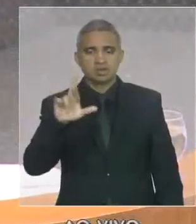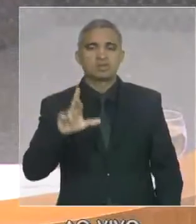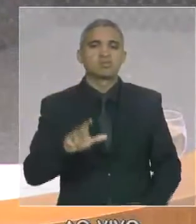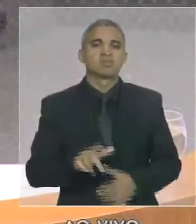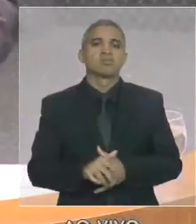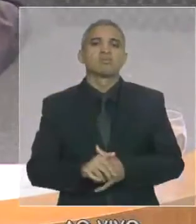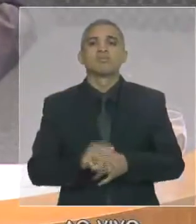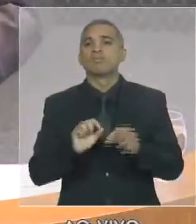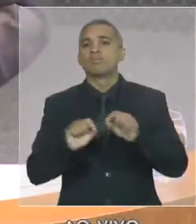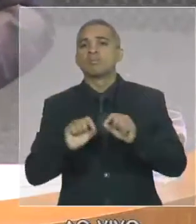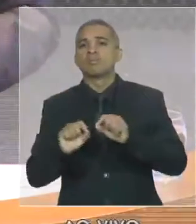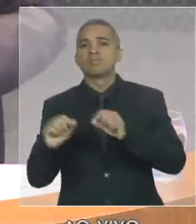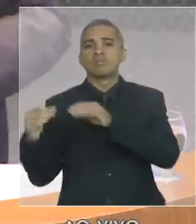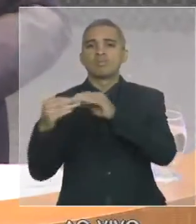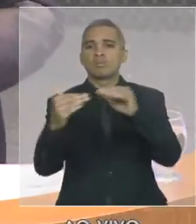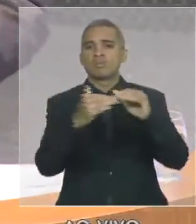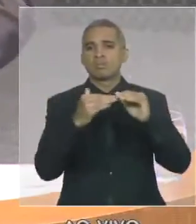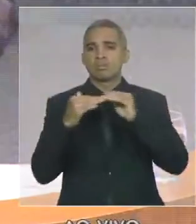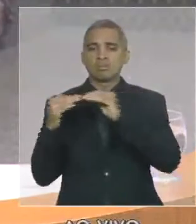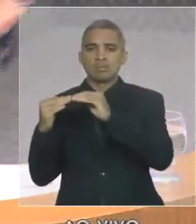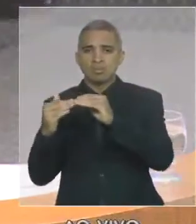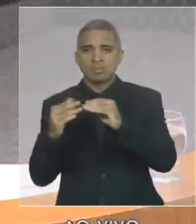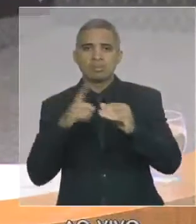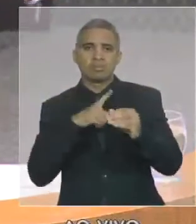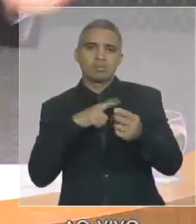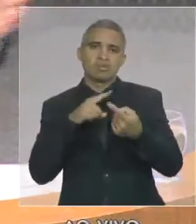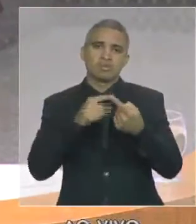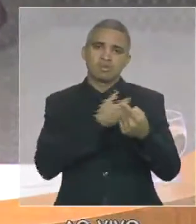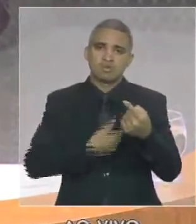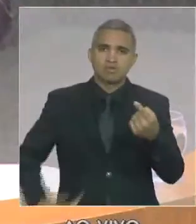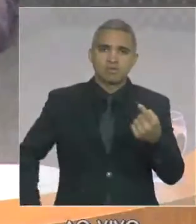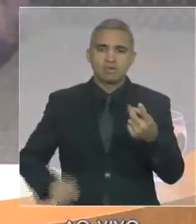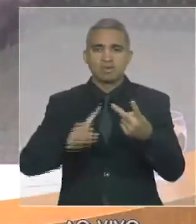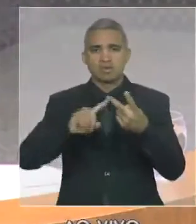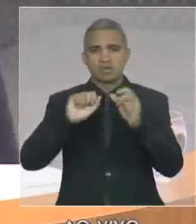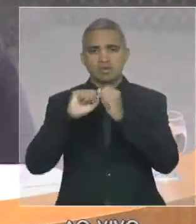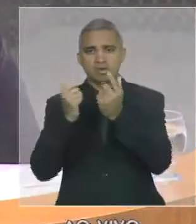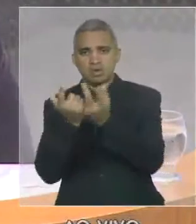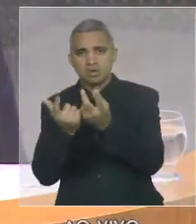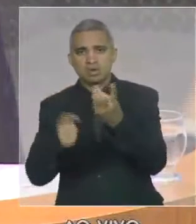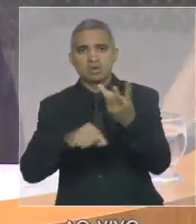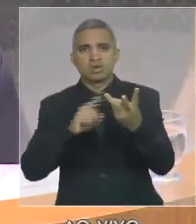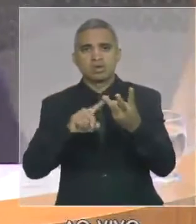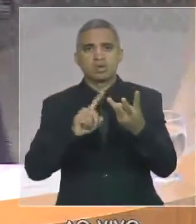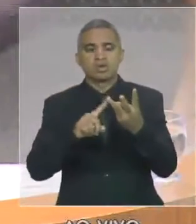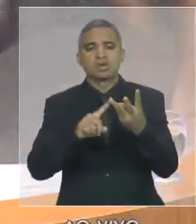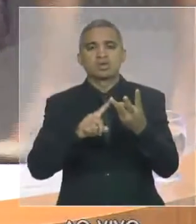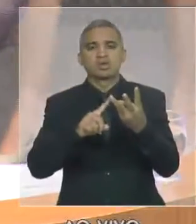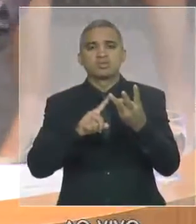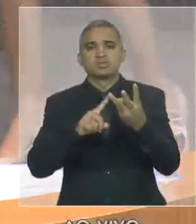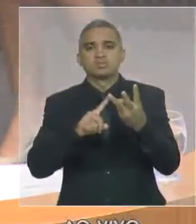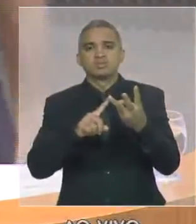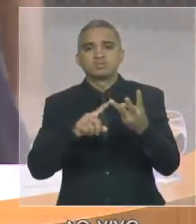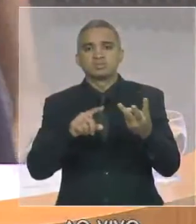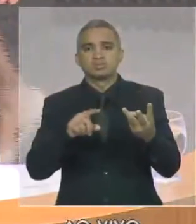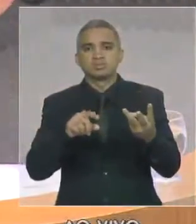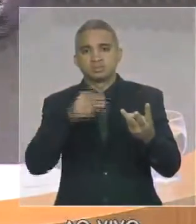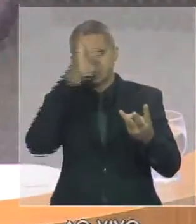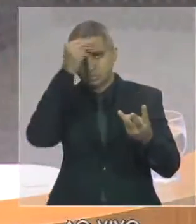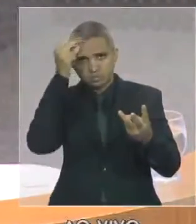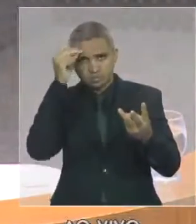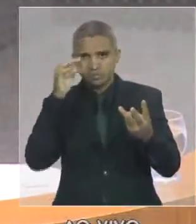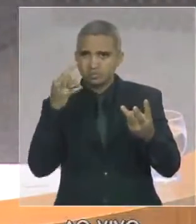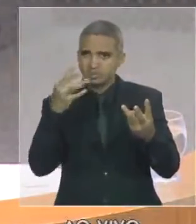necessária entre os três poderes da União para que as finanças públicas estaduais possam constituir uma alavanca da